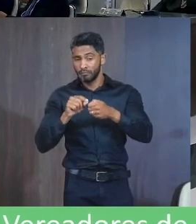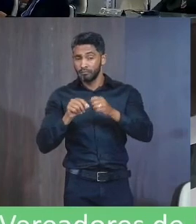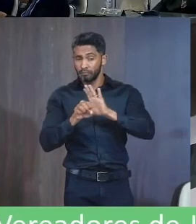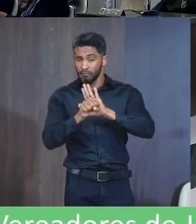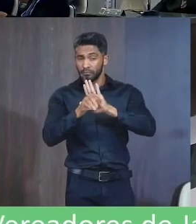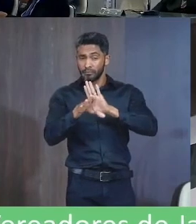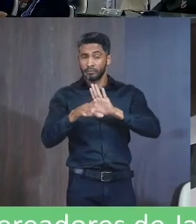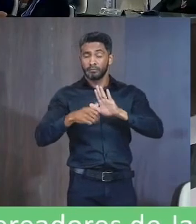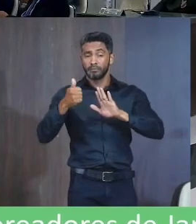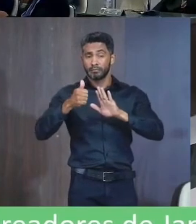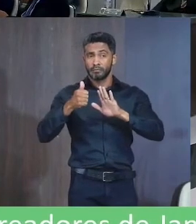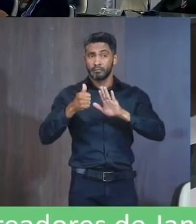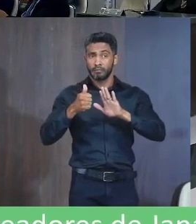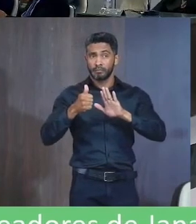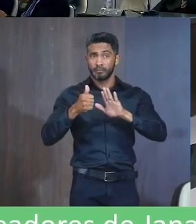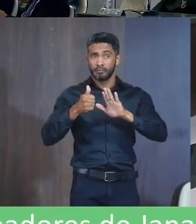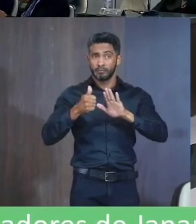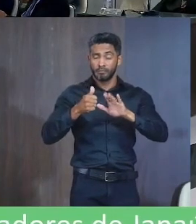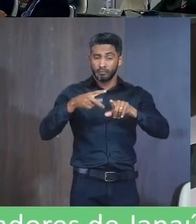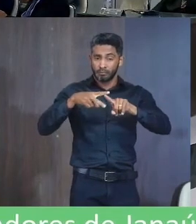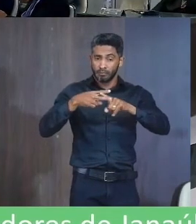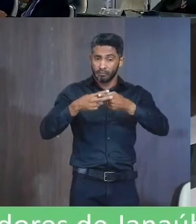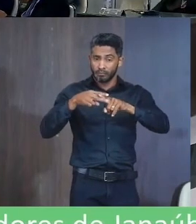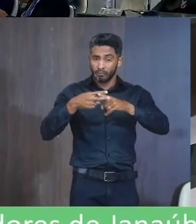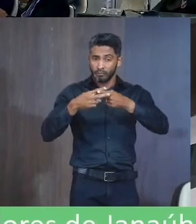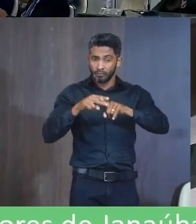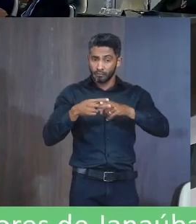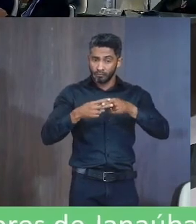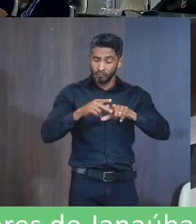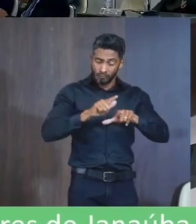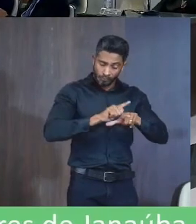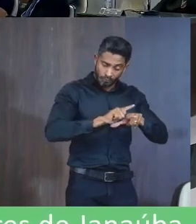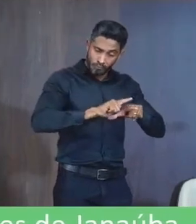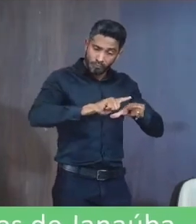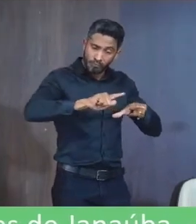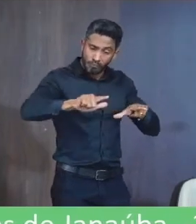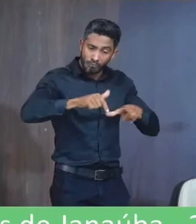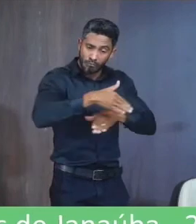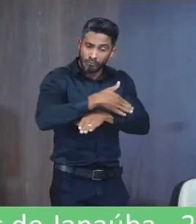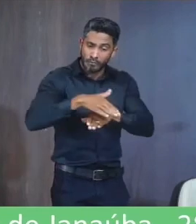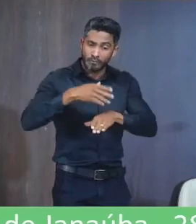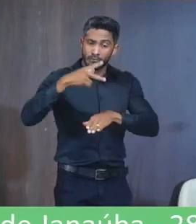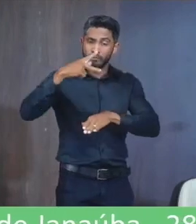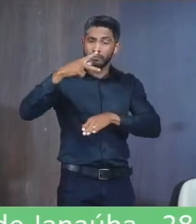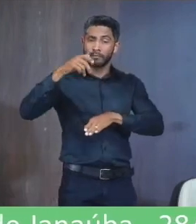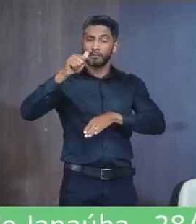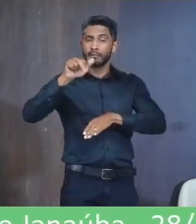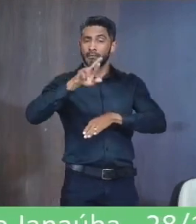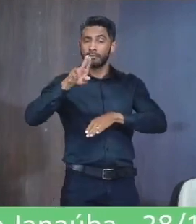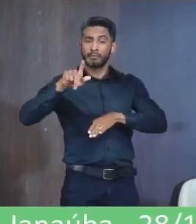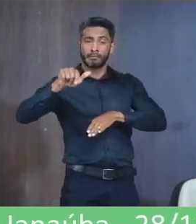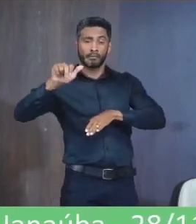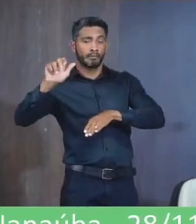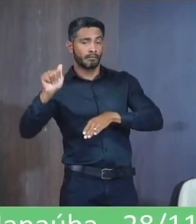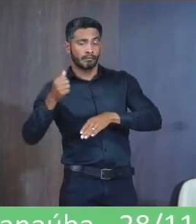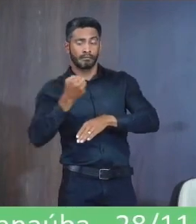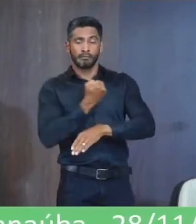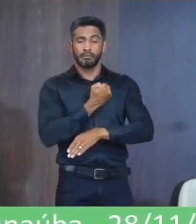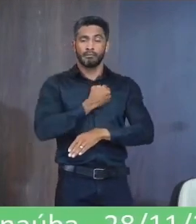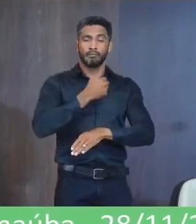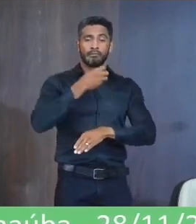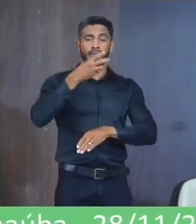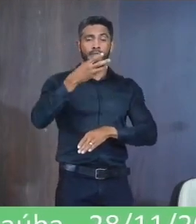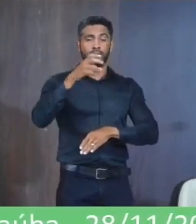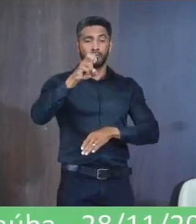Aprevendo Necessidade De recomposição Do pavimento Asfáltico Da rua Antônio Parrela Próximo Ao número 541 Bairro